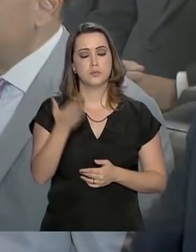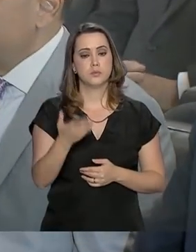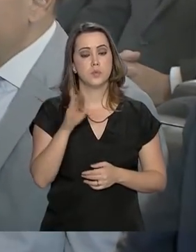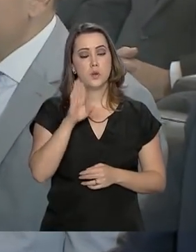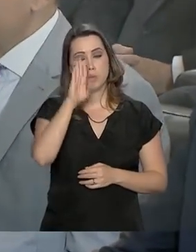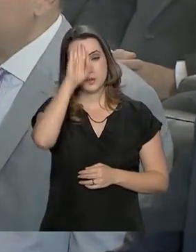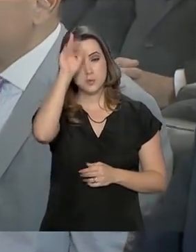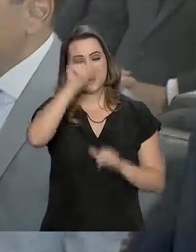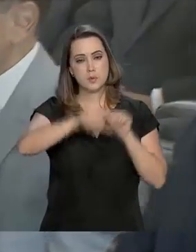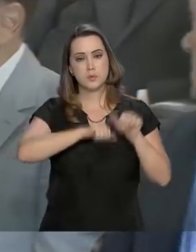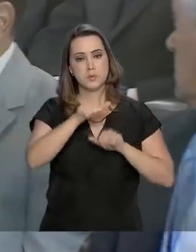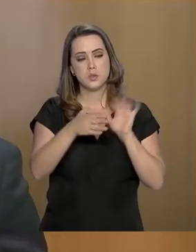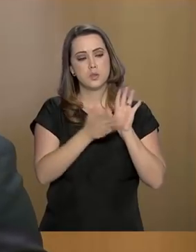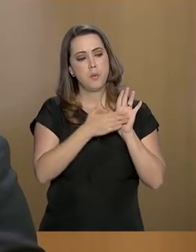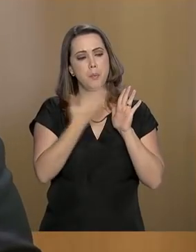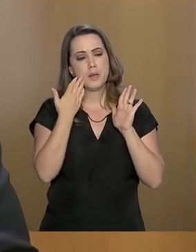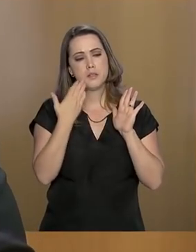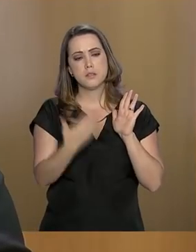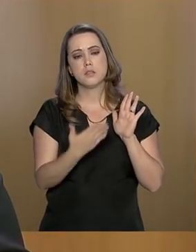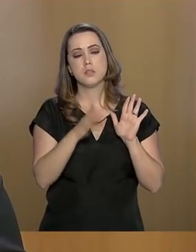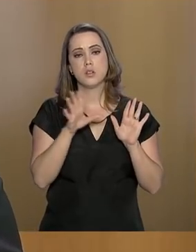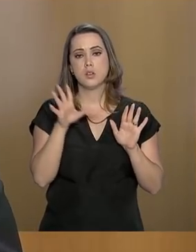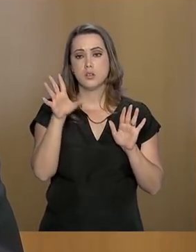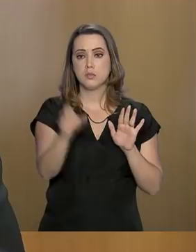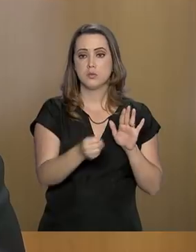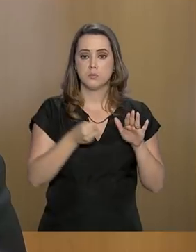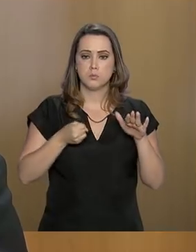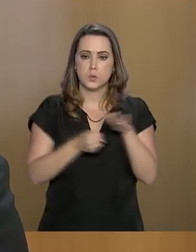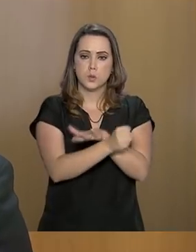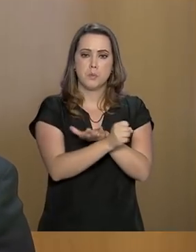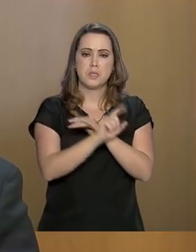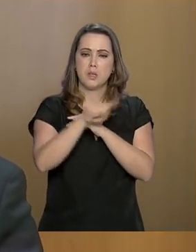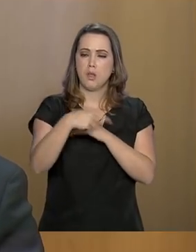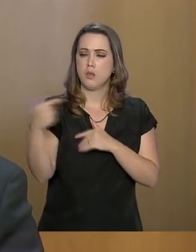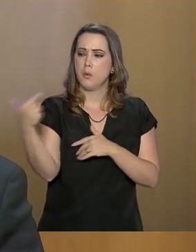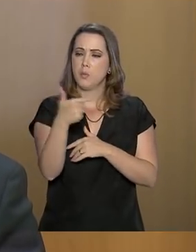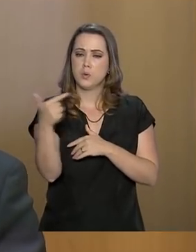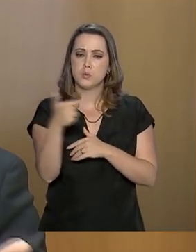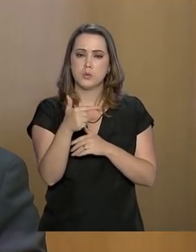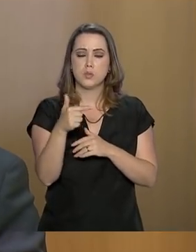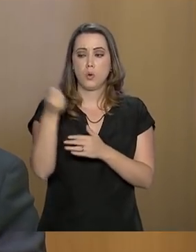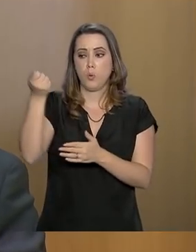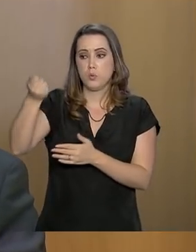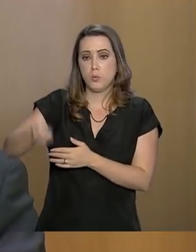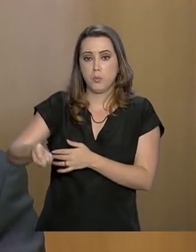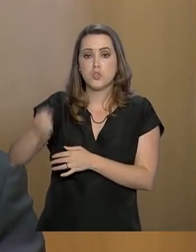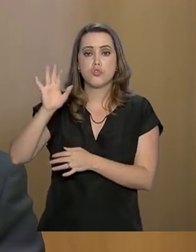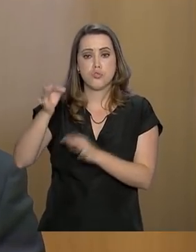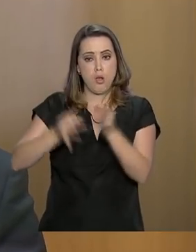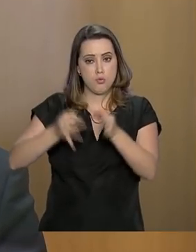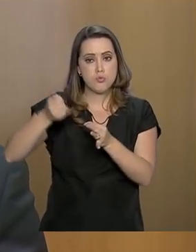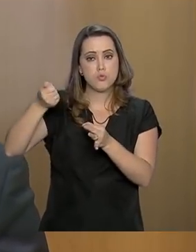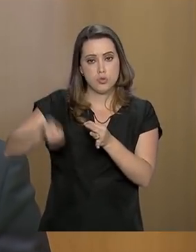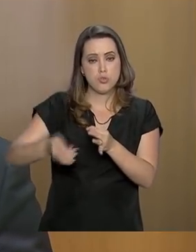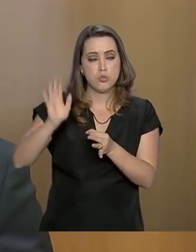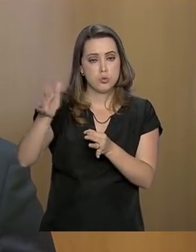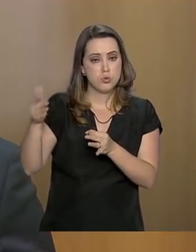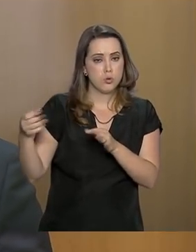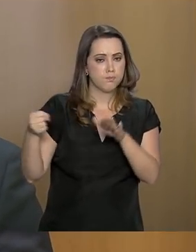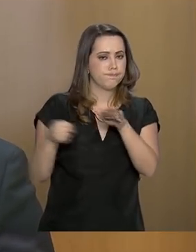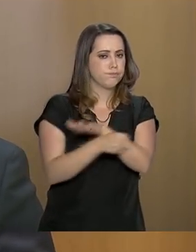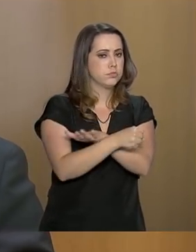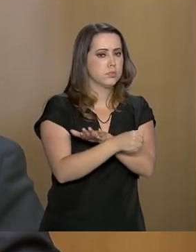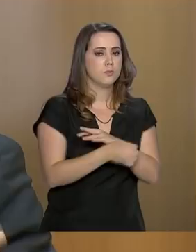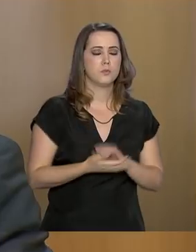principais mudanças propostas é a prisão após condenação em segunda instância, como regra no processo penal. O